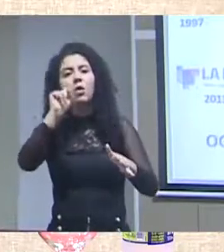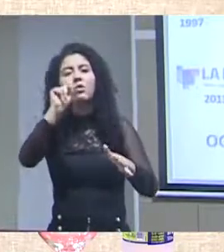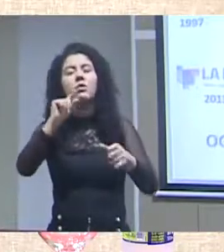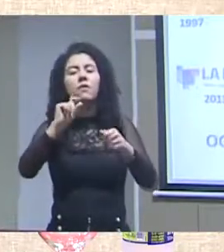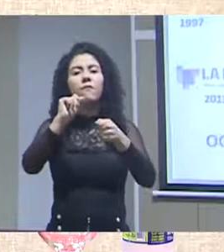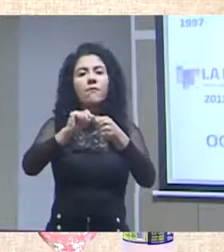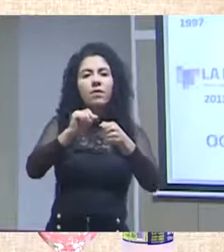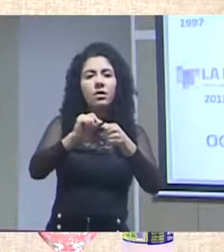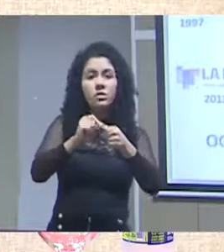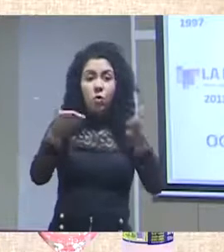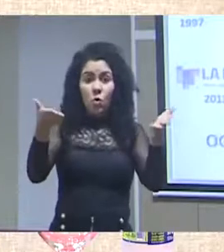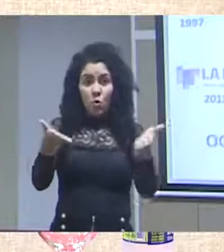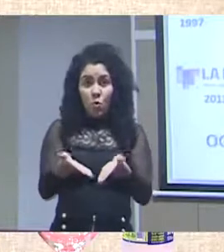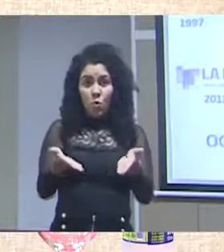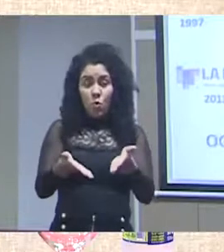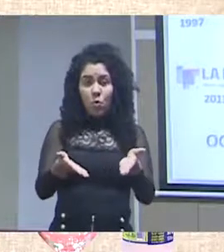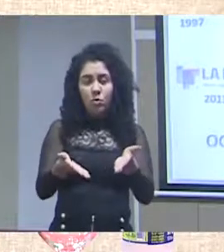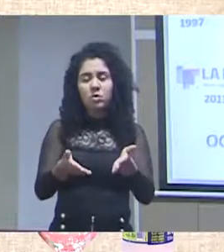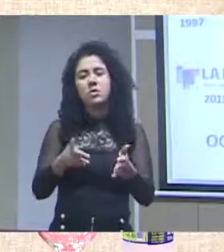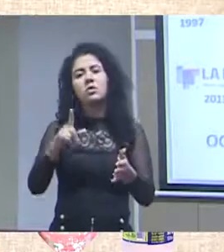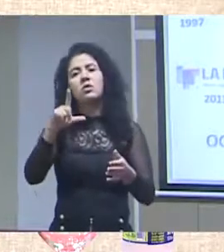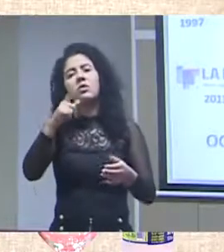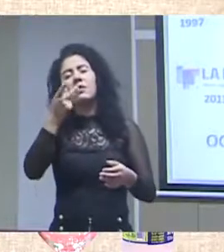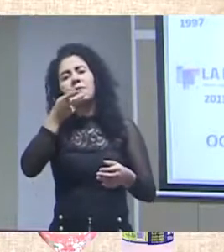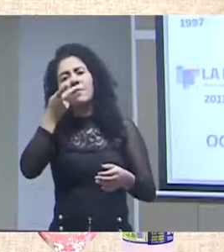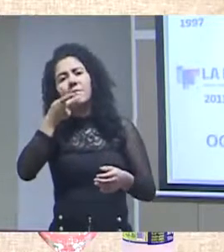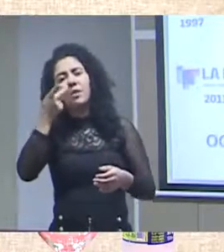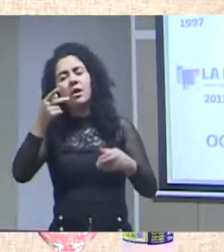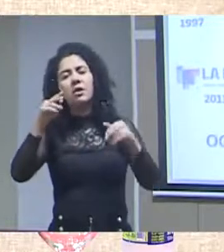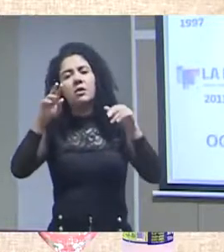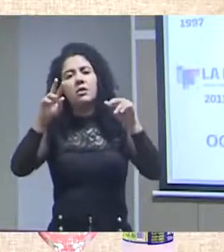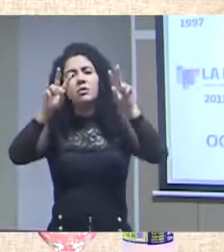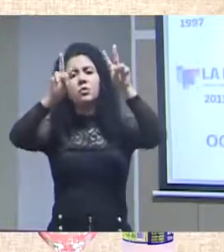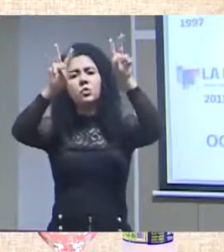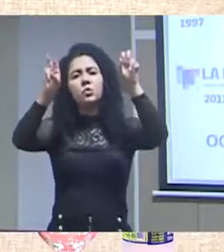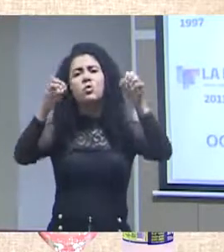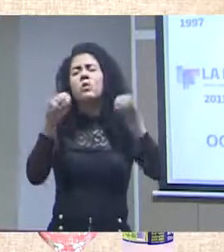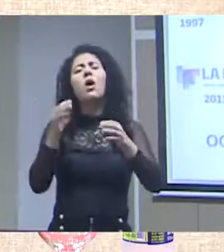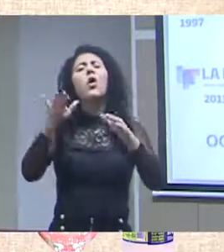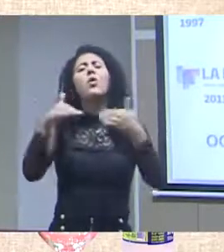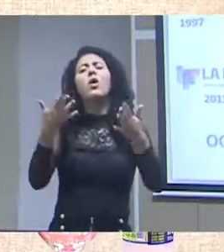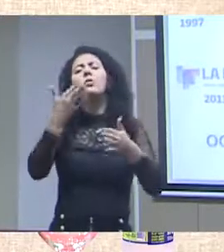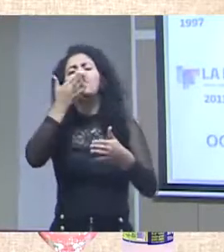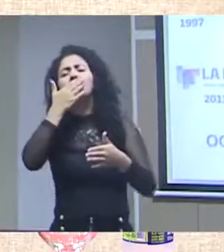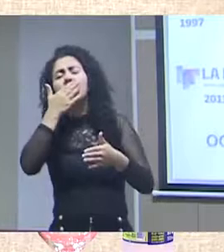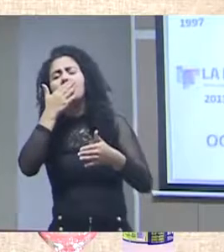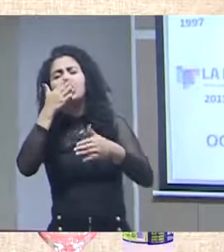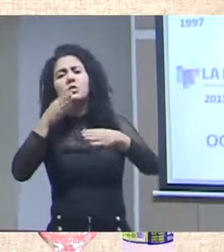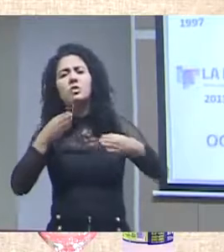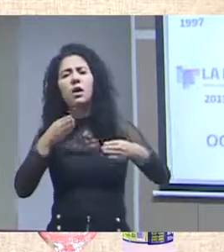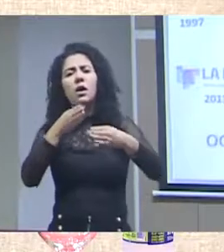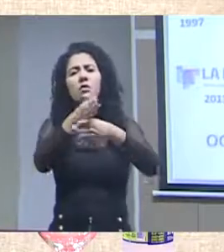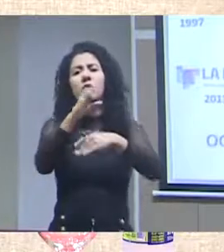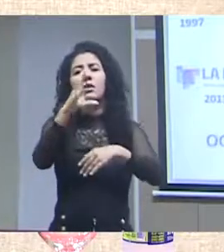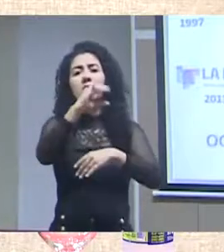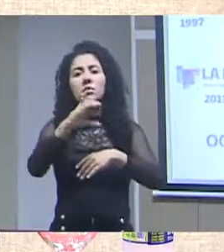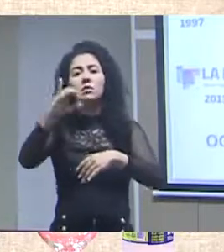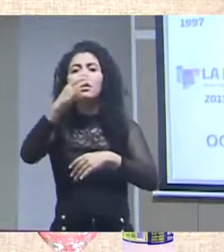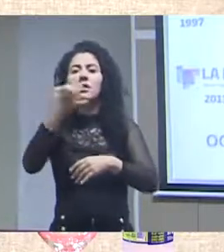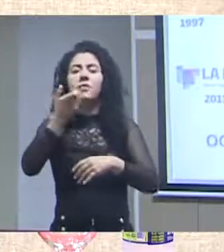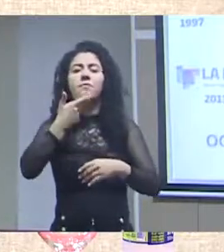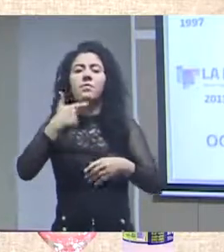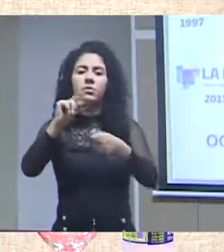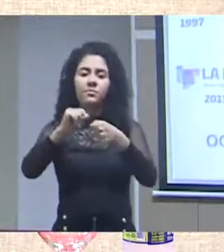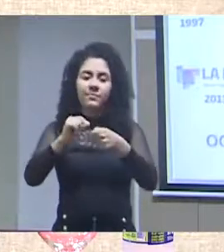no cenário hoje que coloca em questão que tipo de acesso à ciência se quer